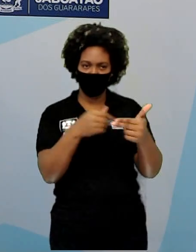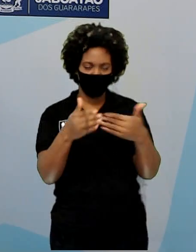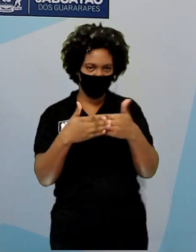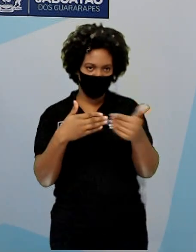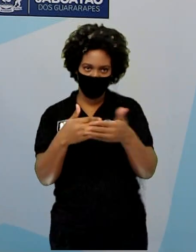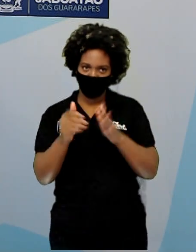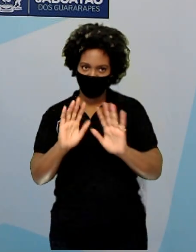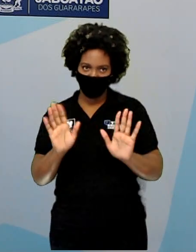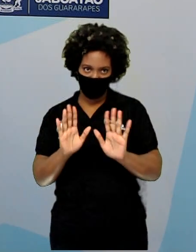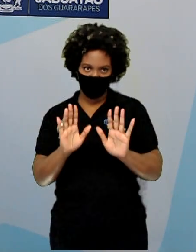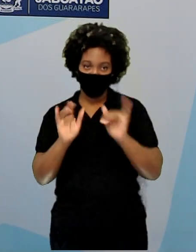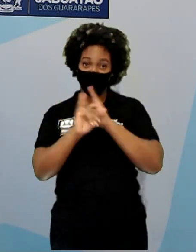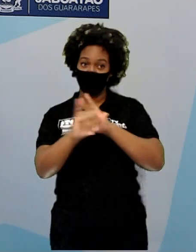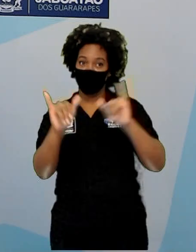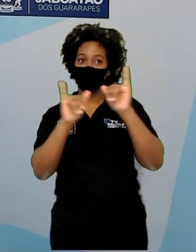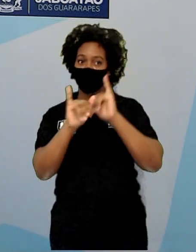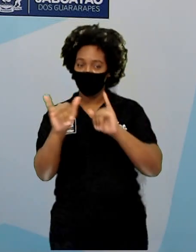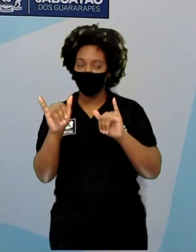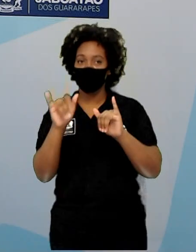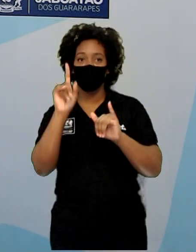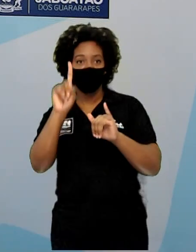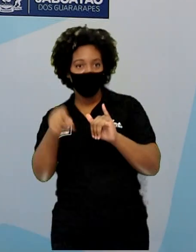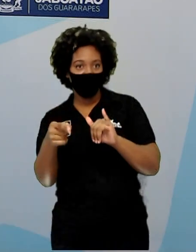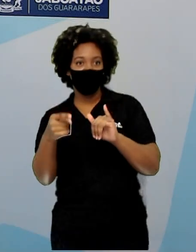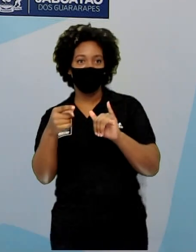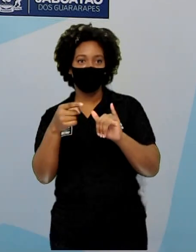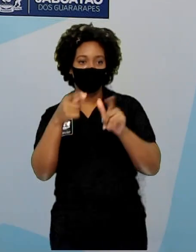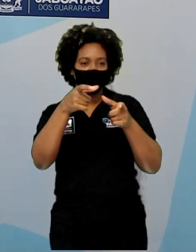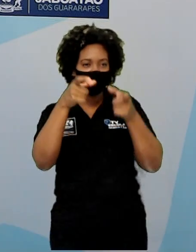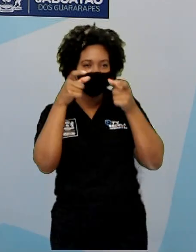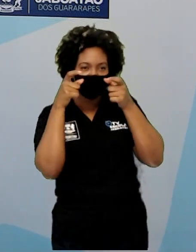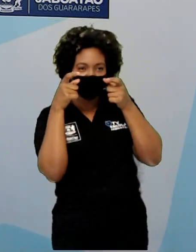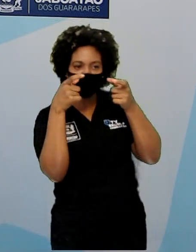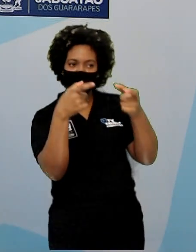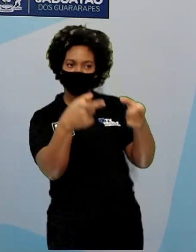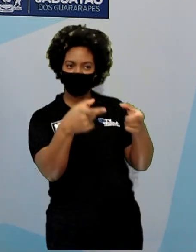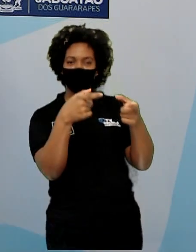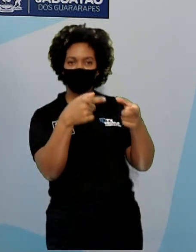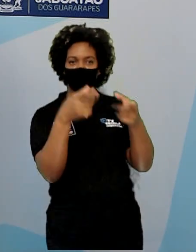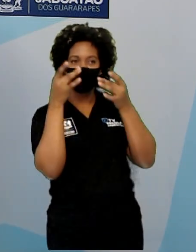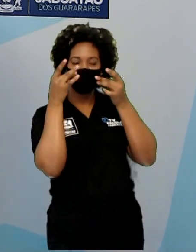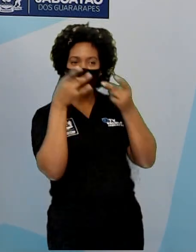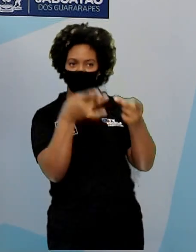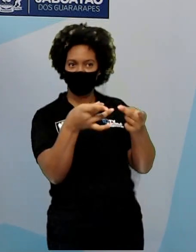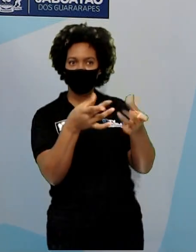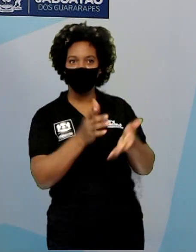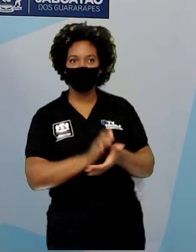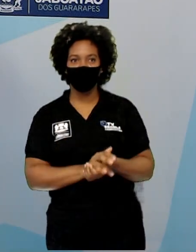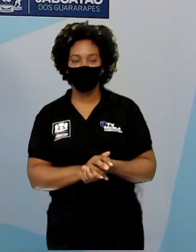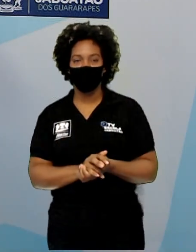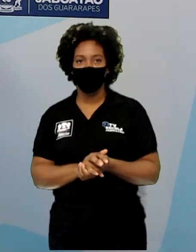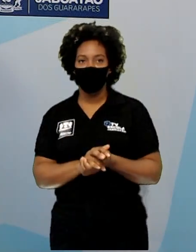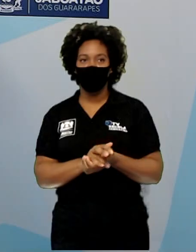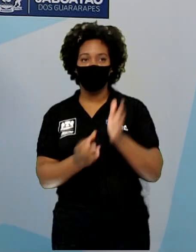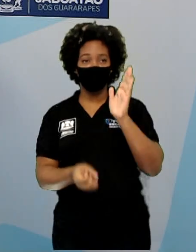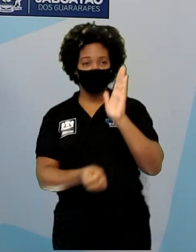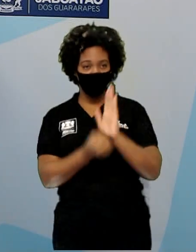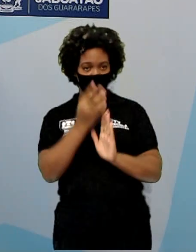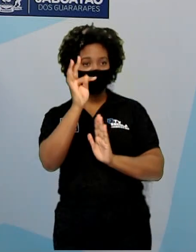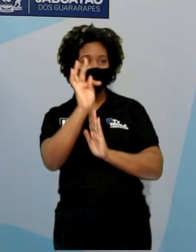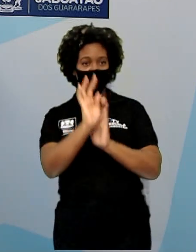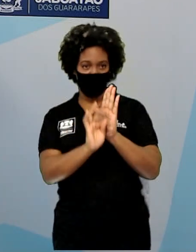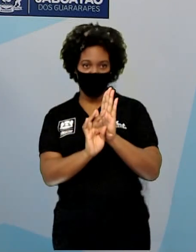O anúncio serve para isso, para chamar a atenção da gente para aquele produto. A produção textual.